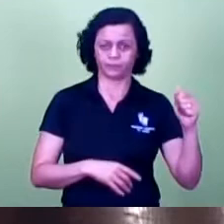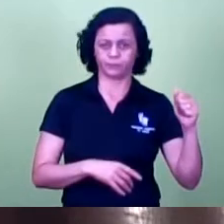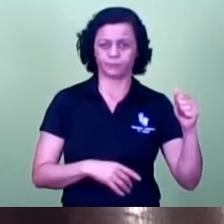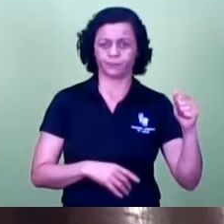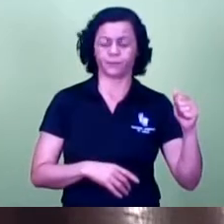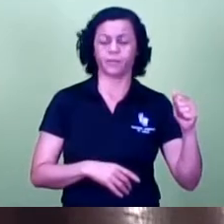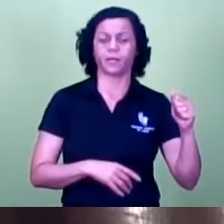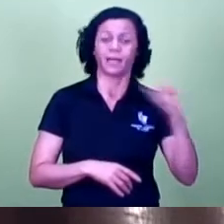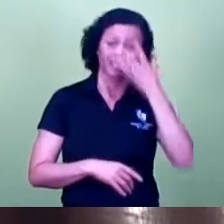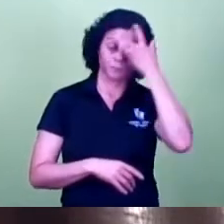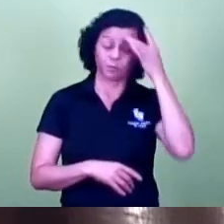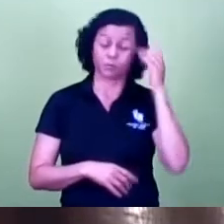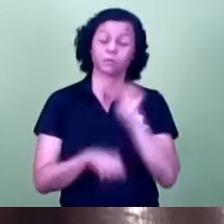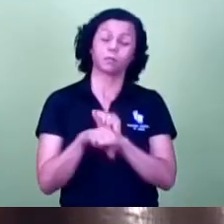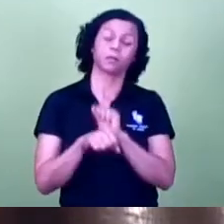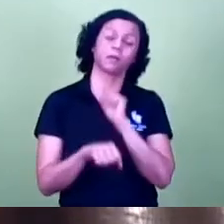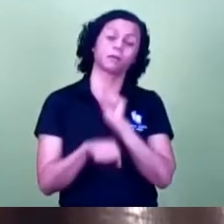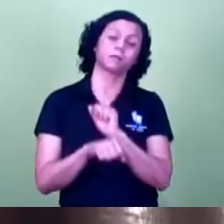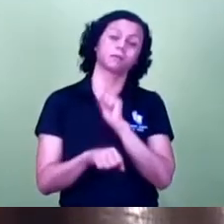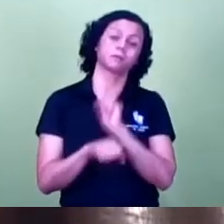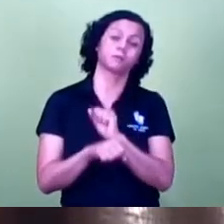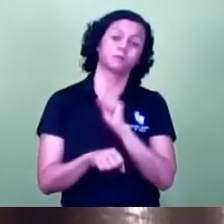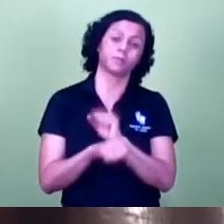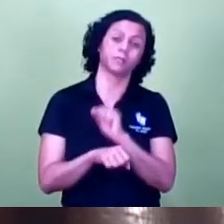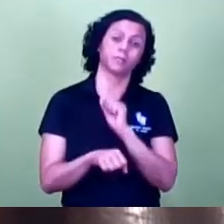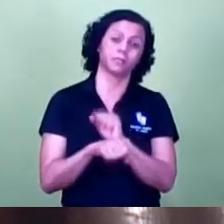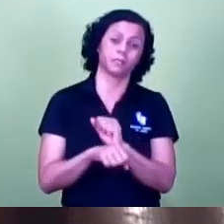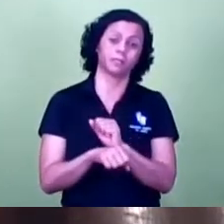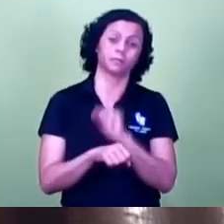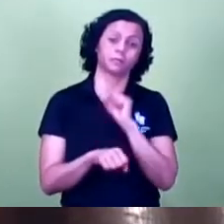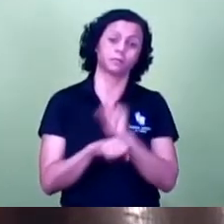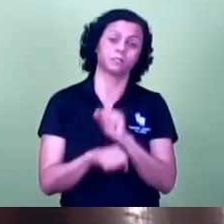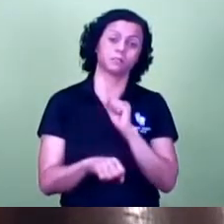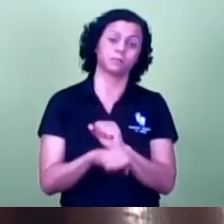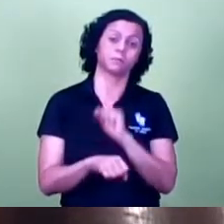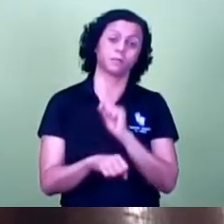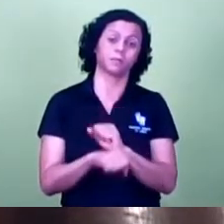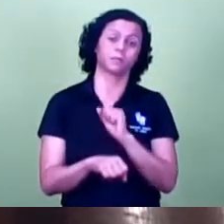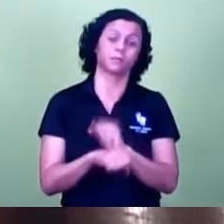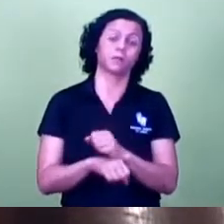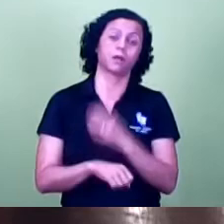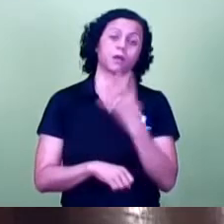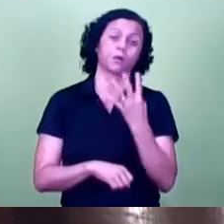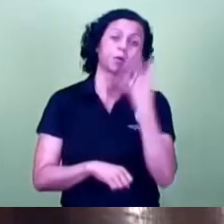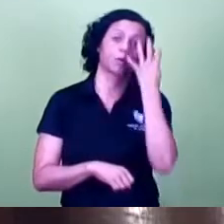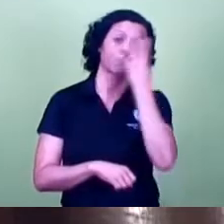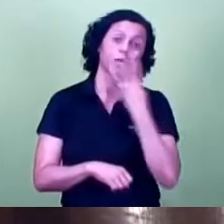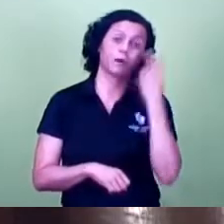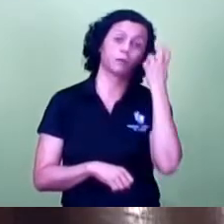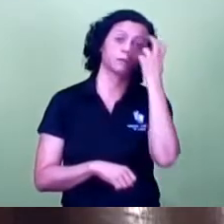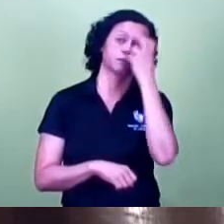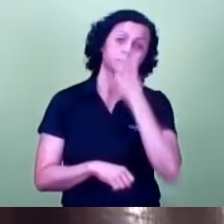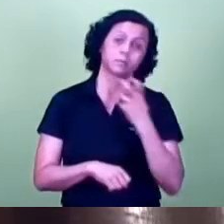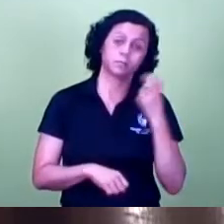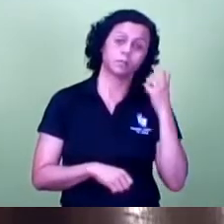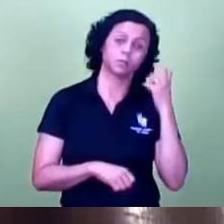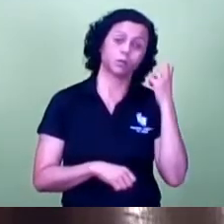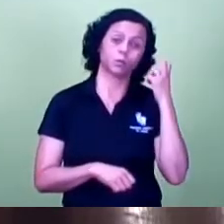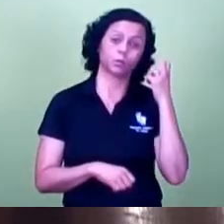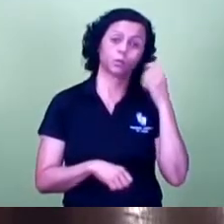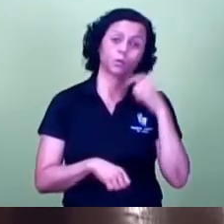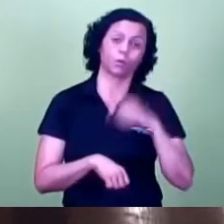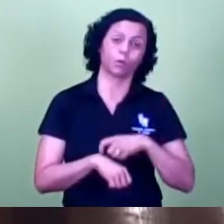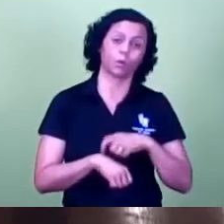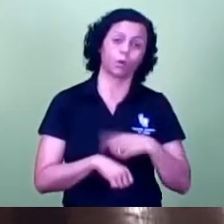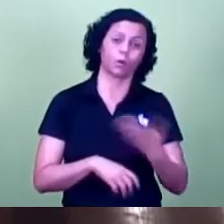vereador Julinho, como você mesmo disse aí da questão do atendimento, mas usuários esperando quatro, cinco horas para ter o atendimento. Mas